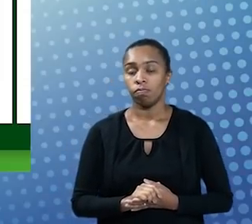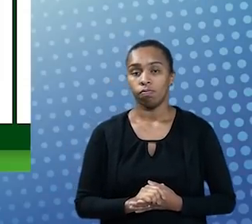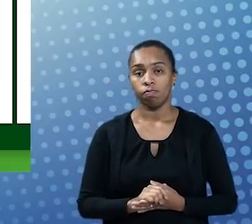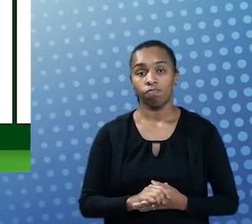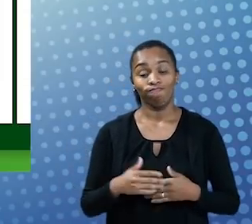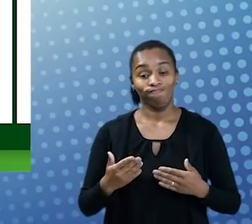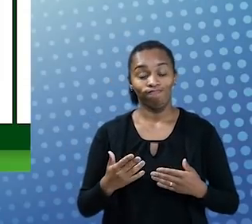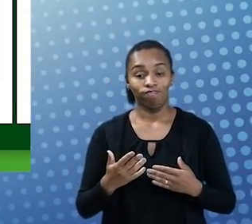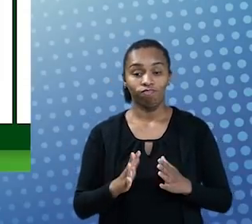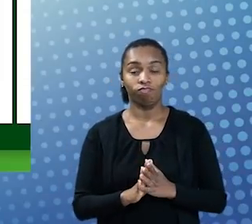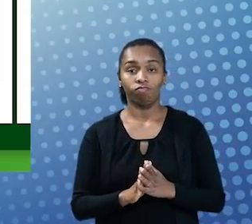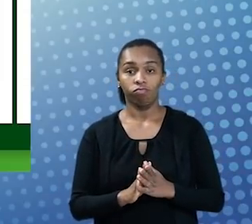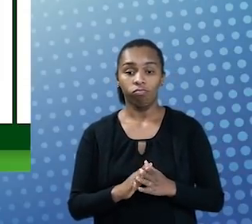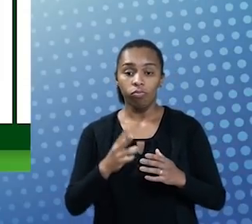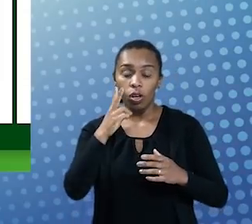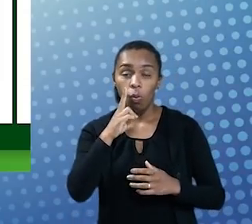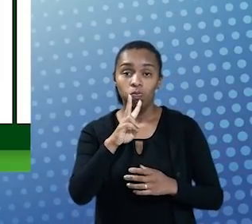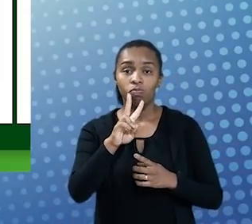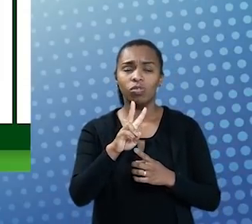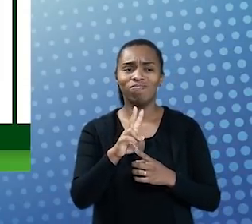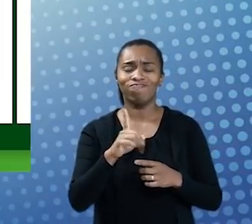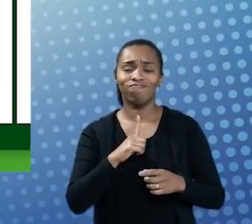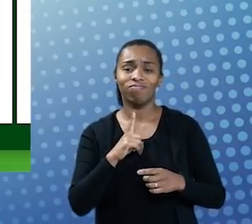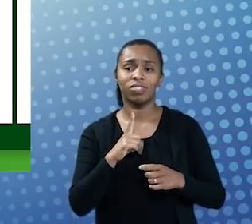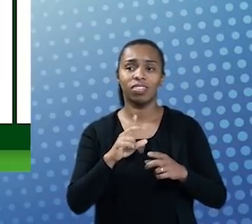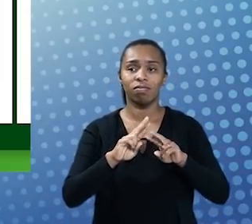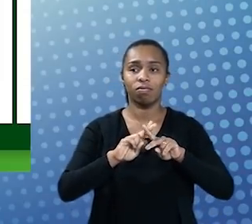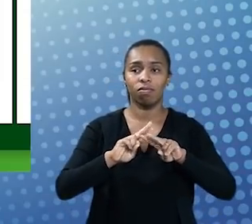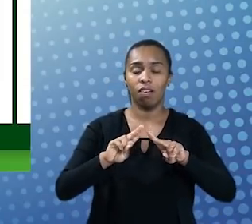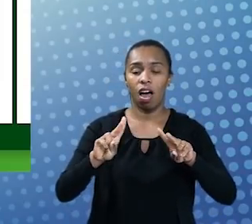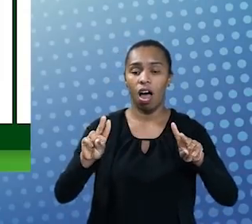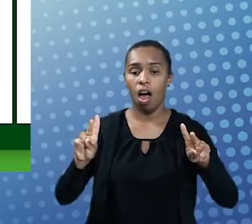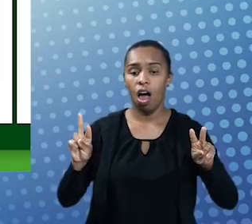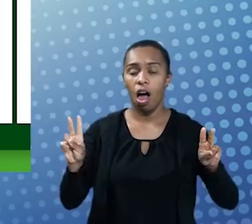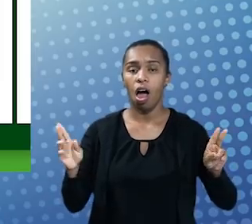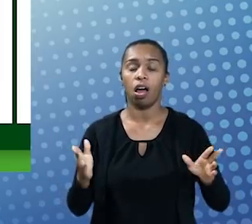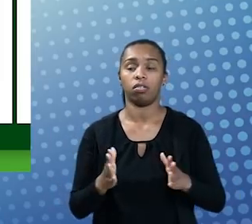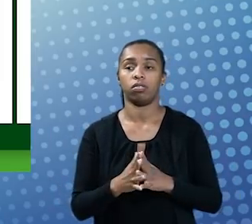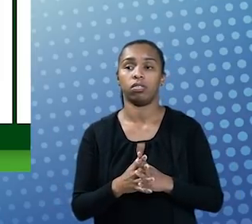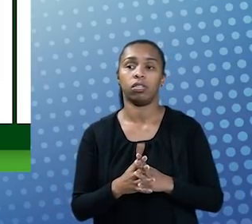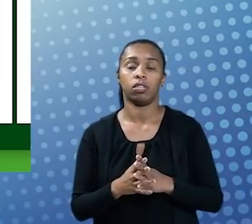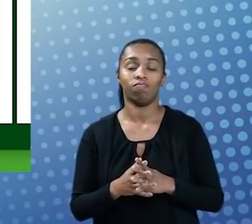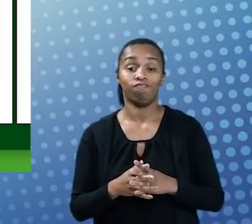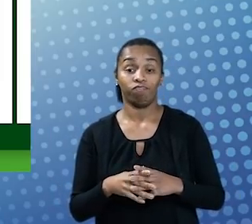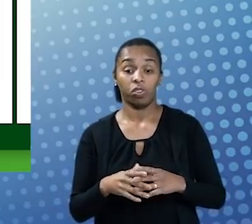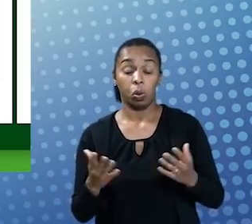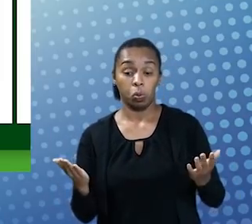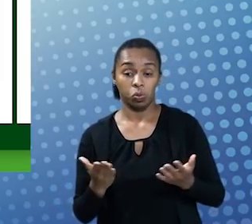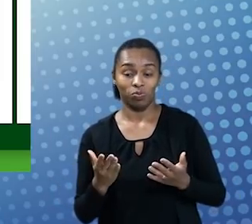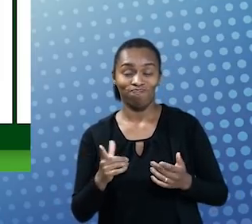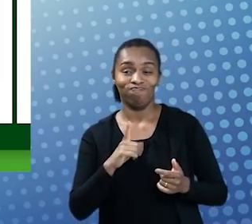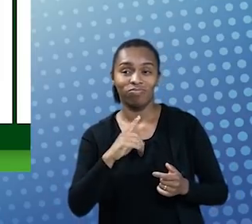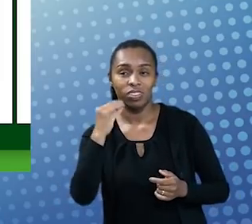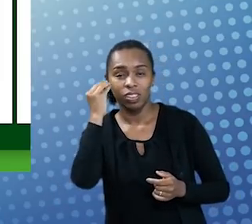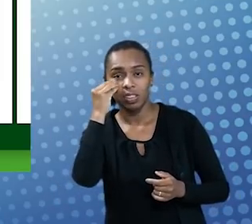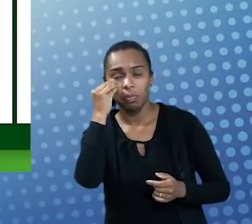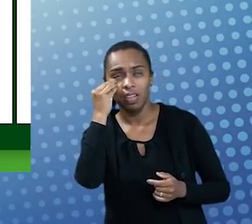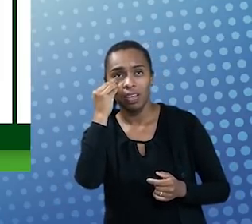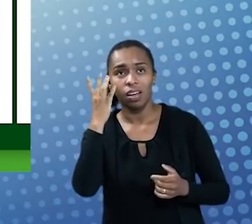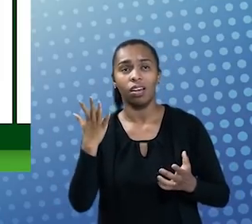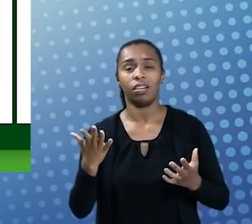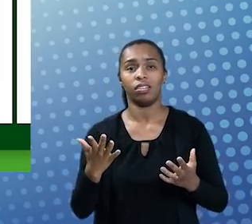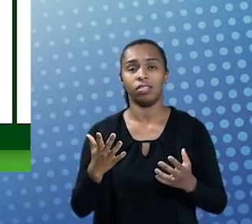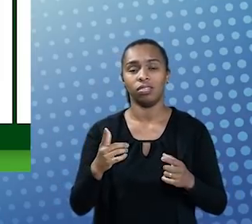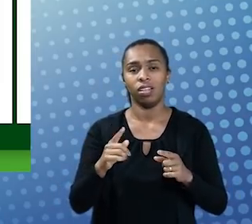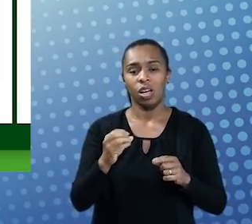E, nessa perspectiva, nós temos hoje uma intensa, uma demanda muito intensa. Nós vivemos hoje experiências, sobretudo no